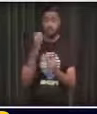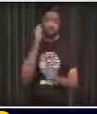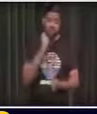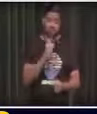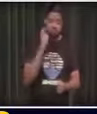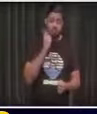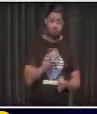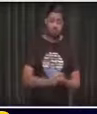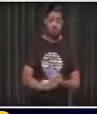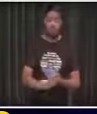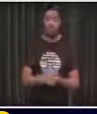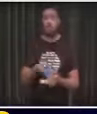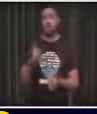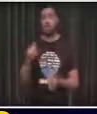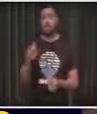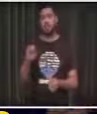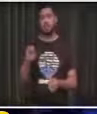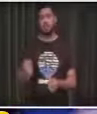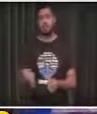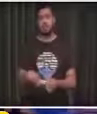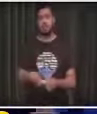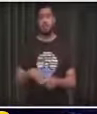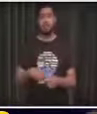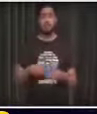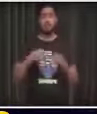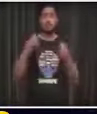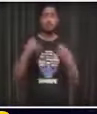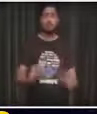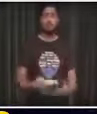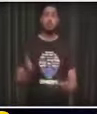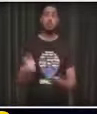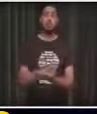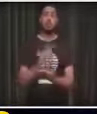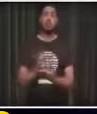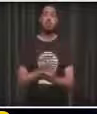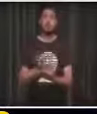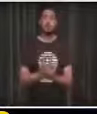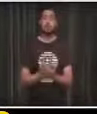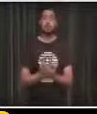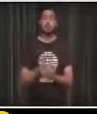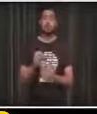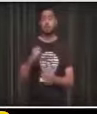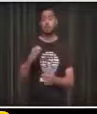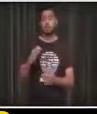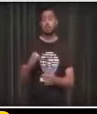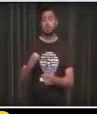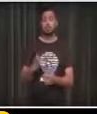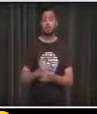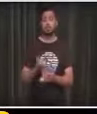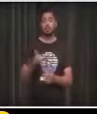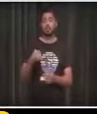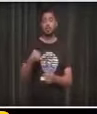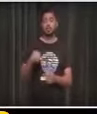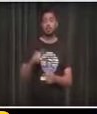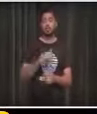Emil Durkheim escreveu um livro no século XIX chamado O Suicídio.